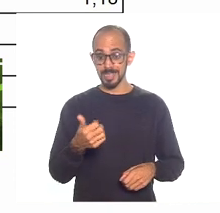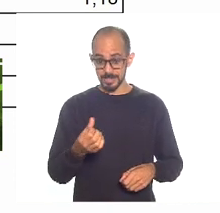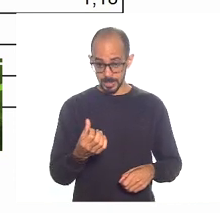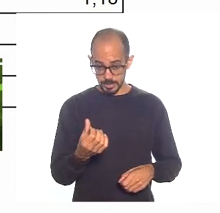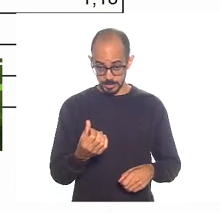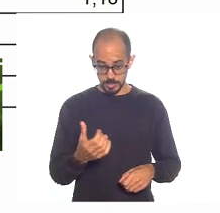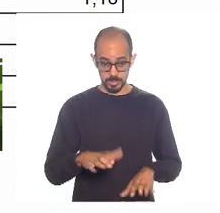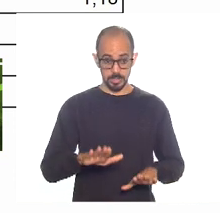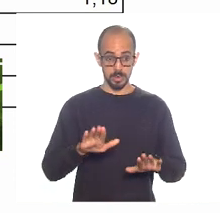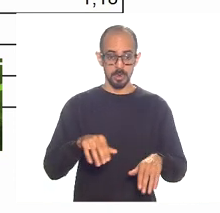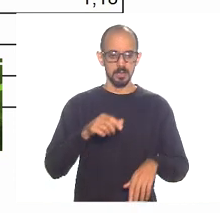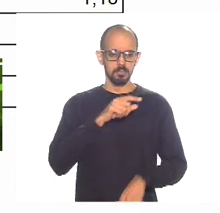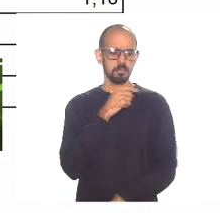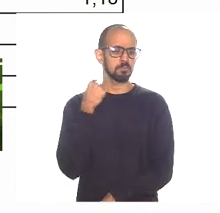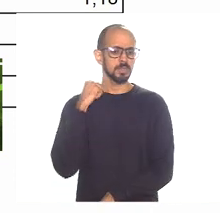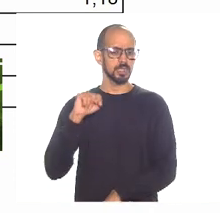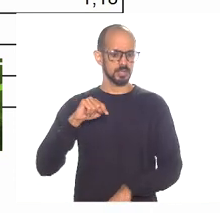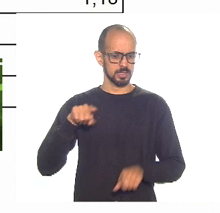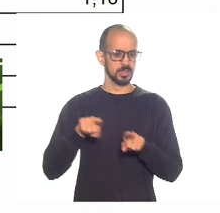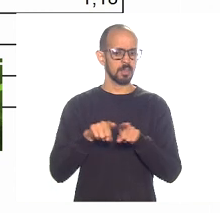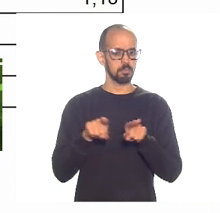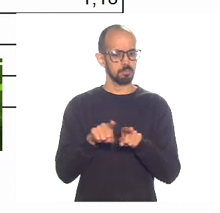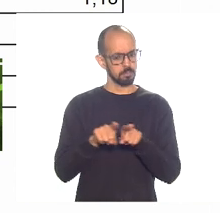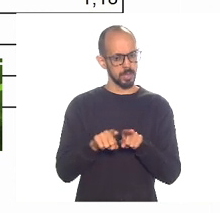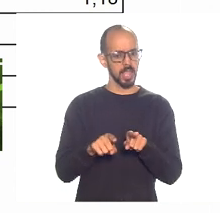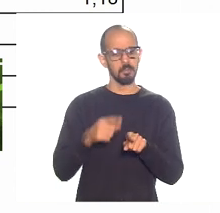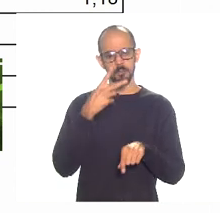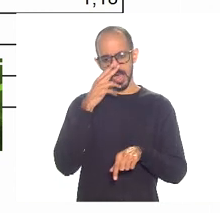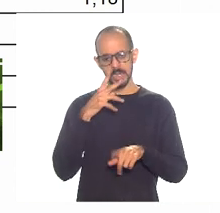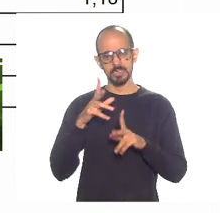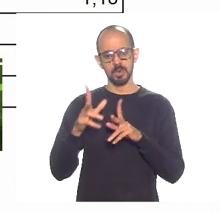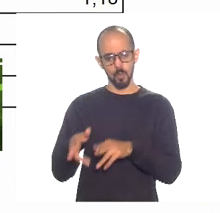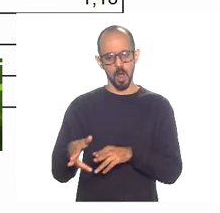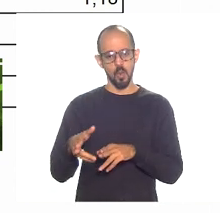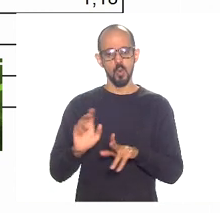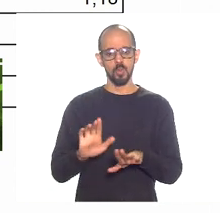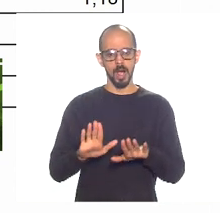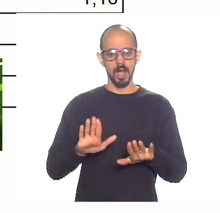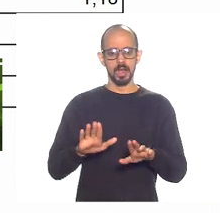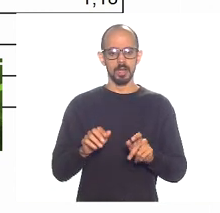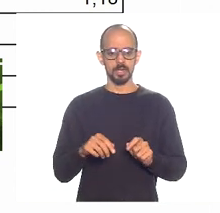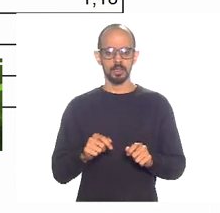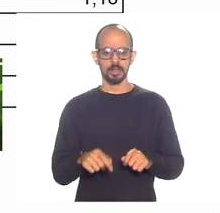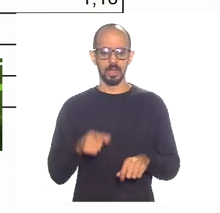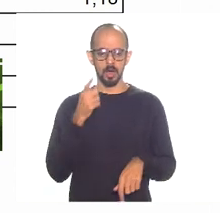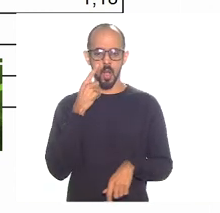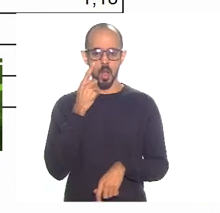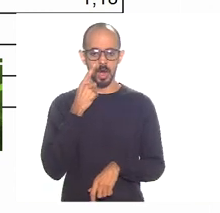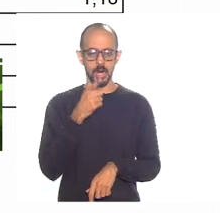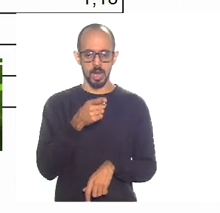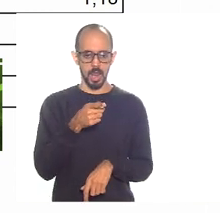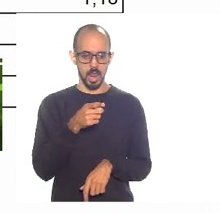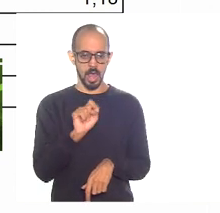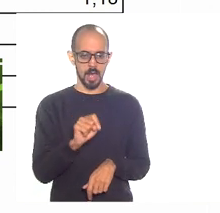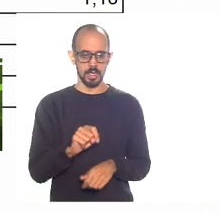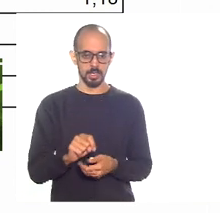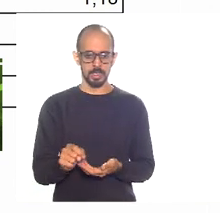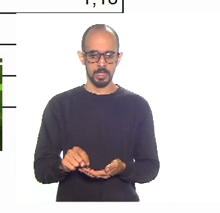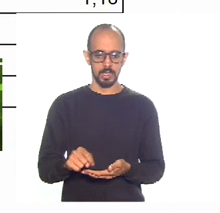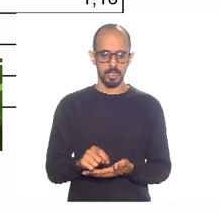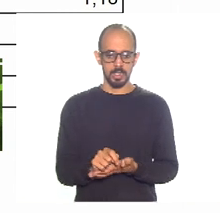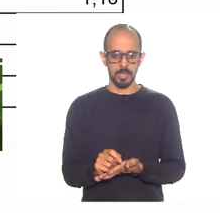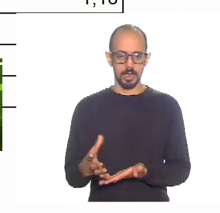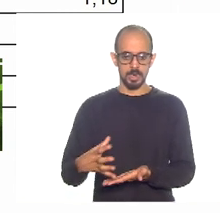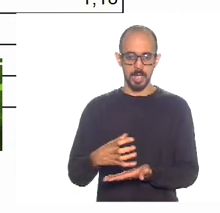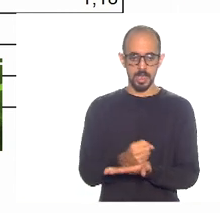nosso Elton Dias lá do Piauí, né? Que tanto bate querendo tirar o joio do Rio de Janeiro, olha lá. Ele recebe 10 bi, o governo federal